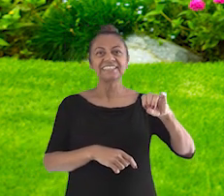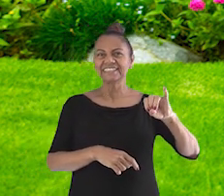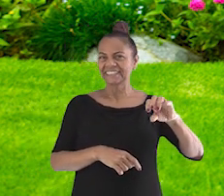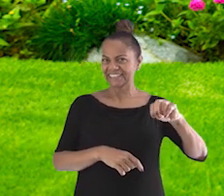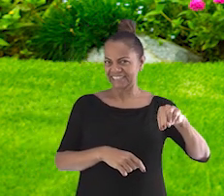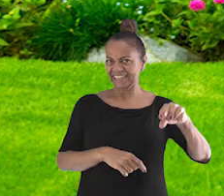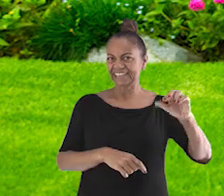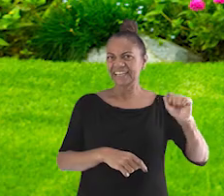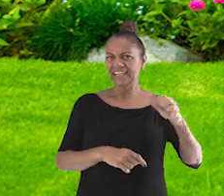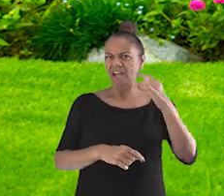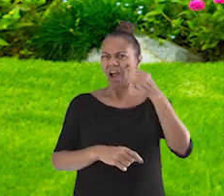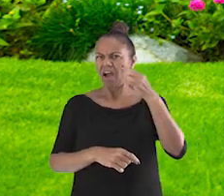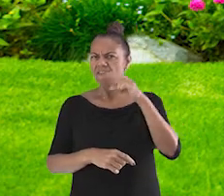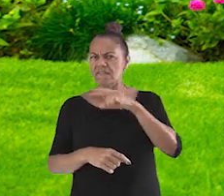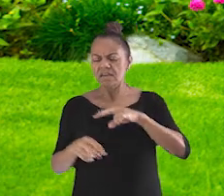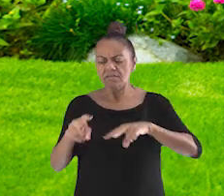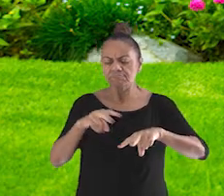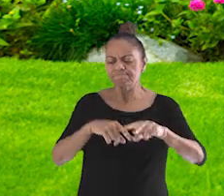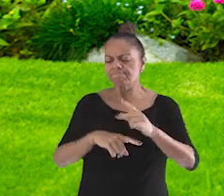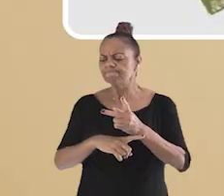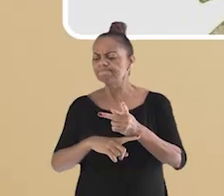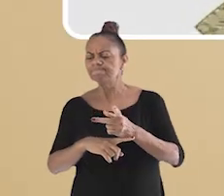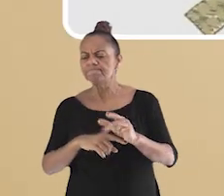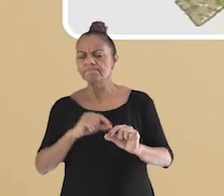deles. Roda o vídeo aí, pessoal!